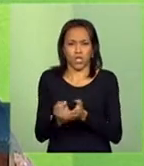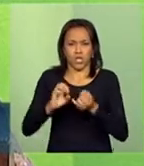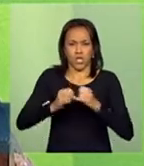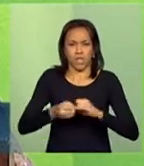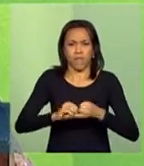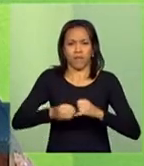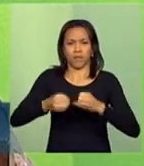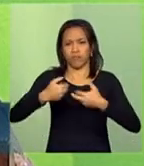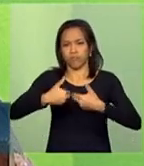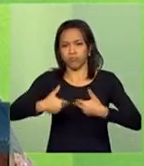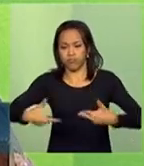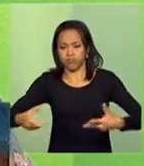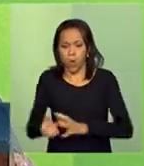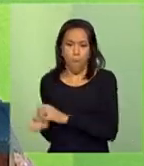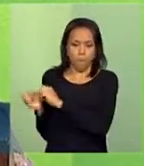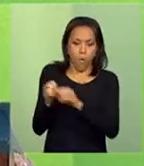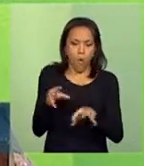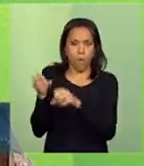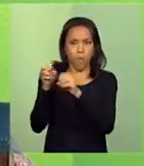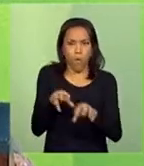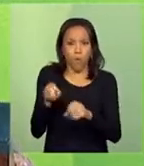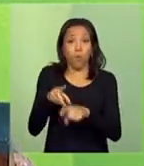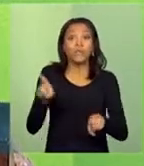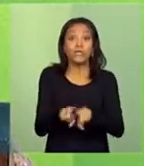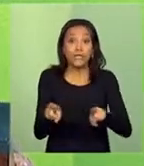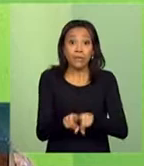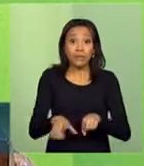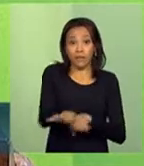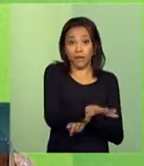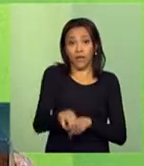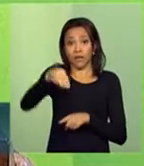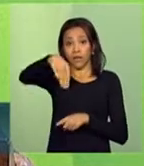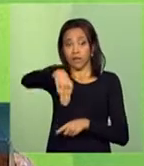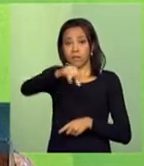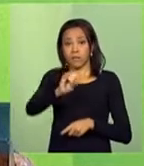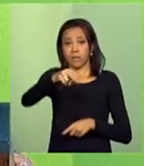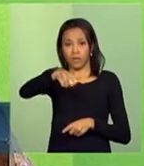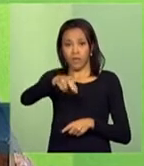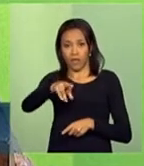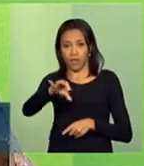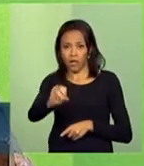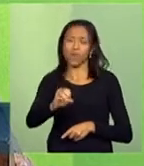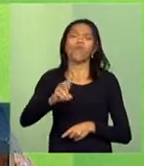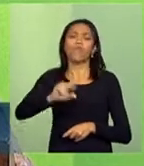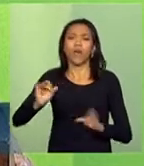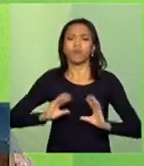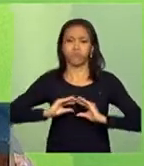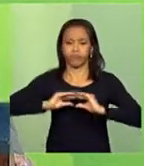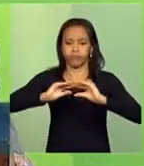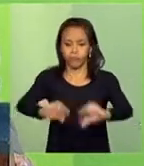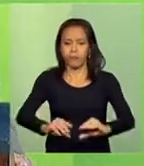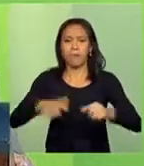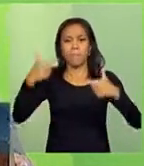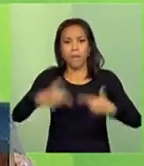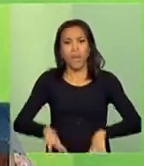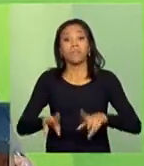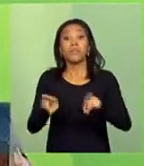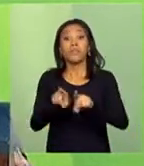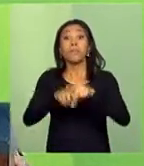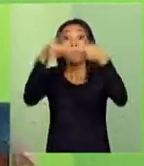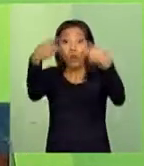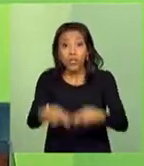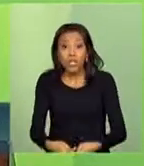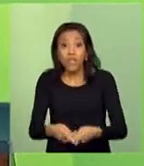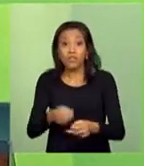e minérios, o governo está direcionando os investimentos, tanto dos portos, como também dos projetos de rodovias